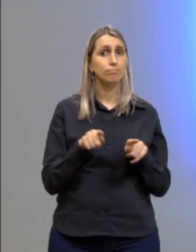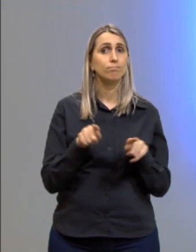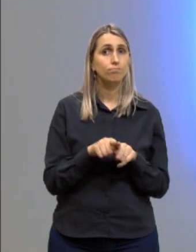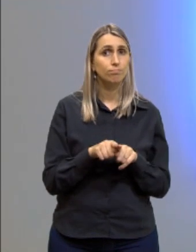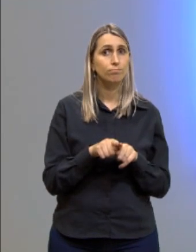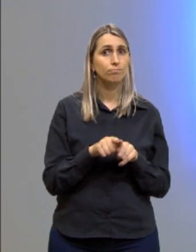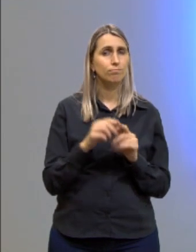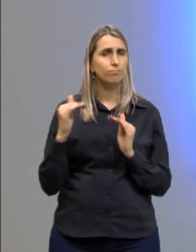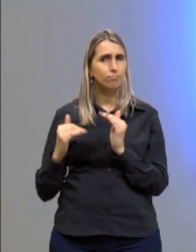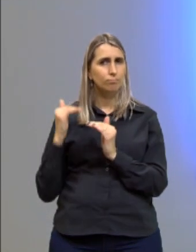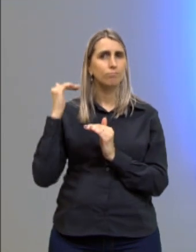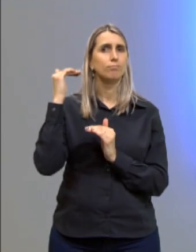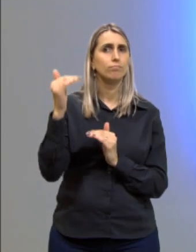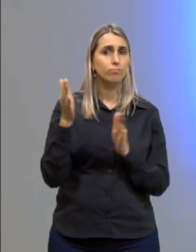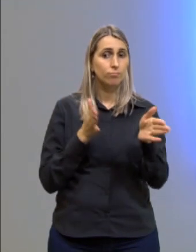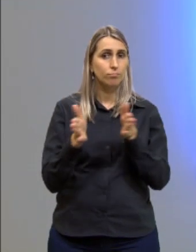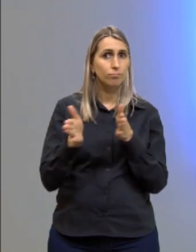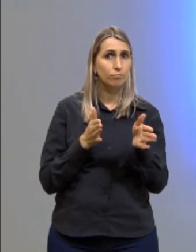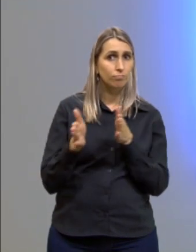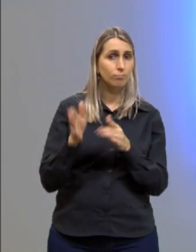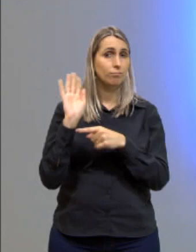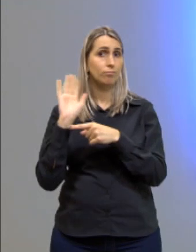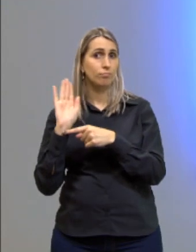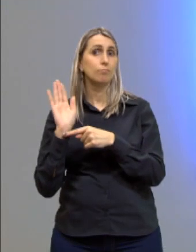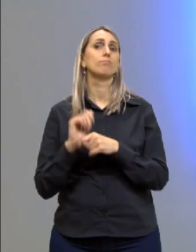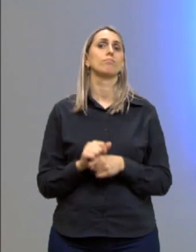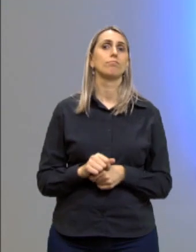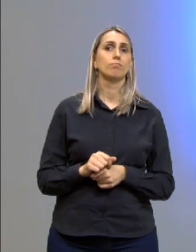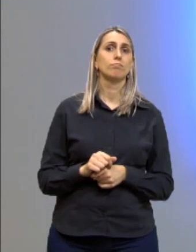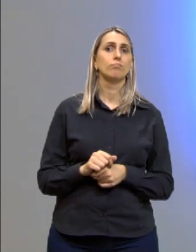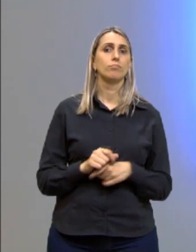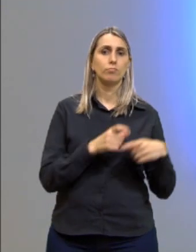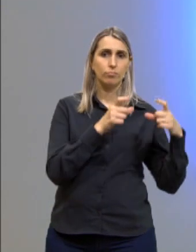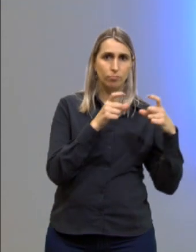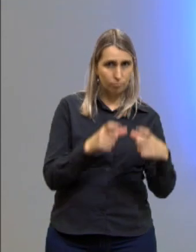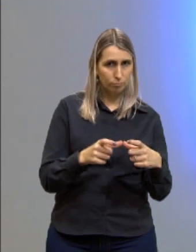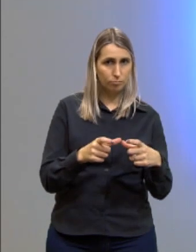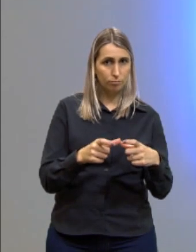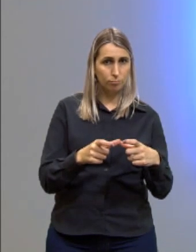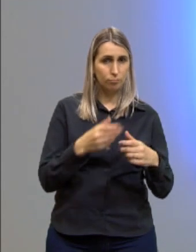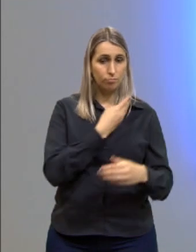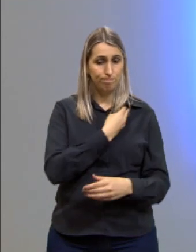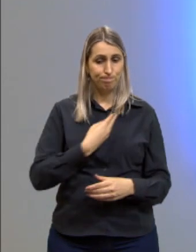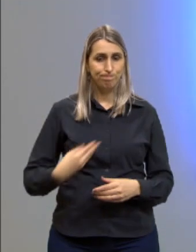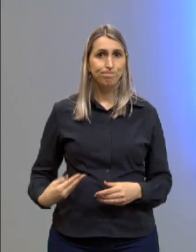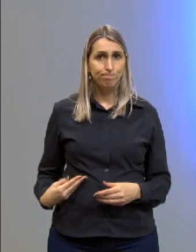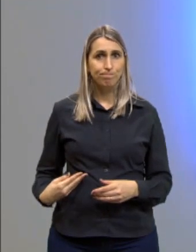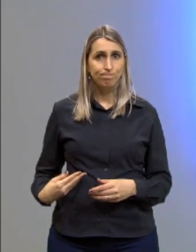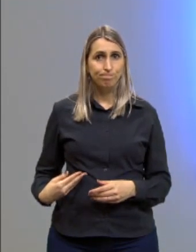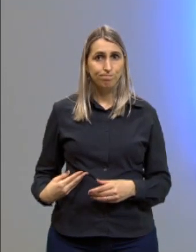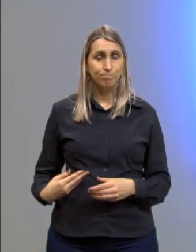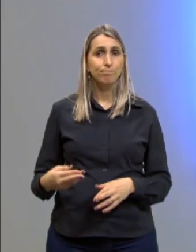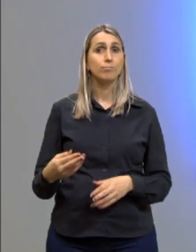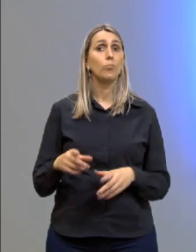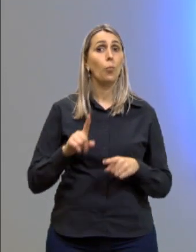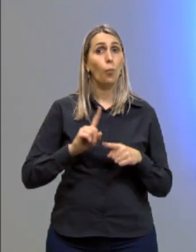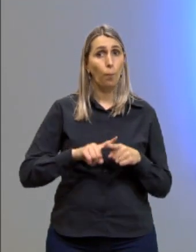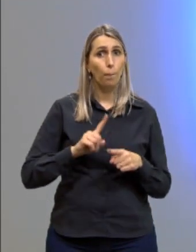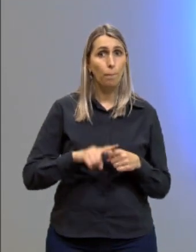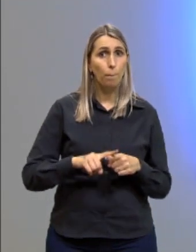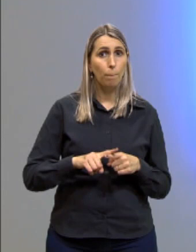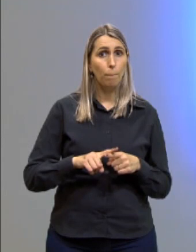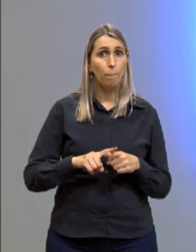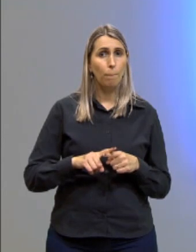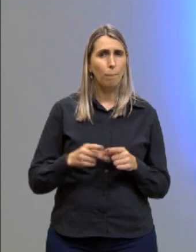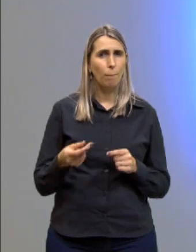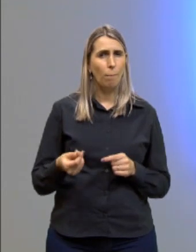elitização do acesso aos filmes em locais públicos, em função do